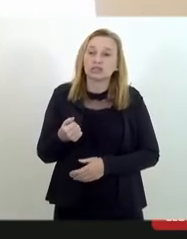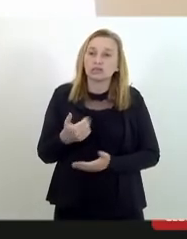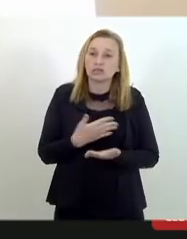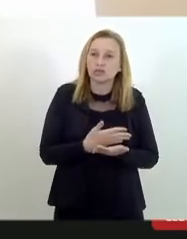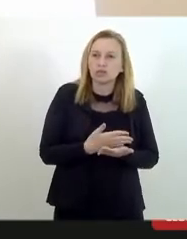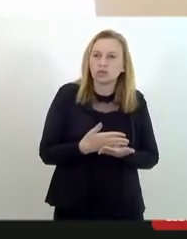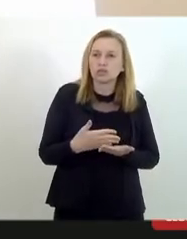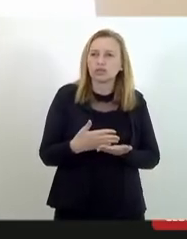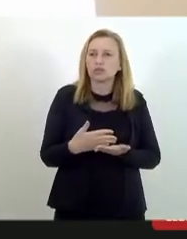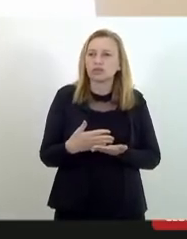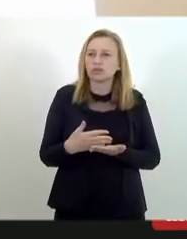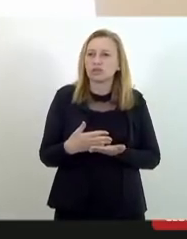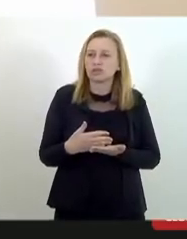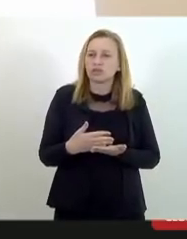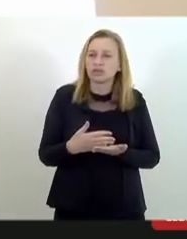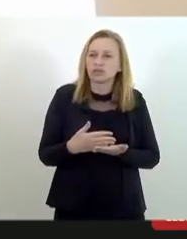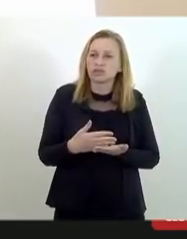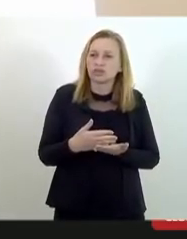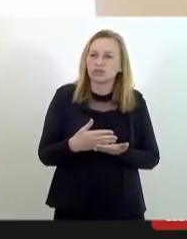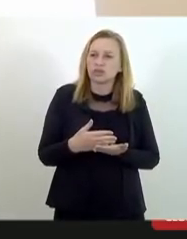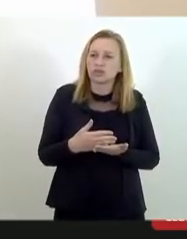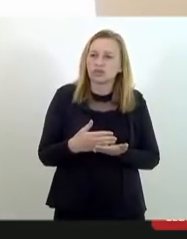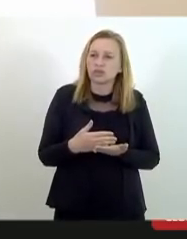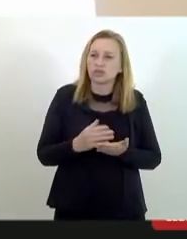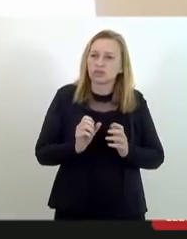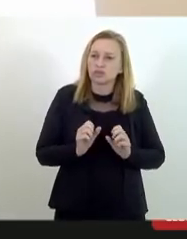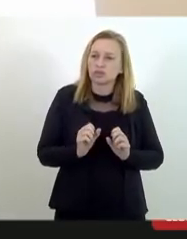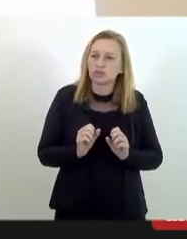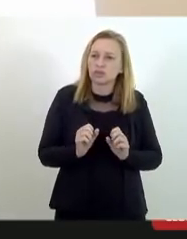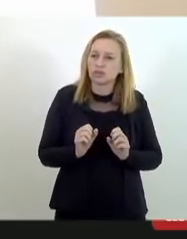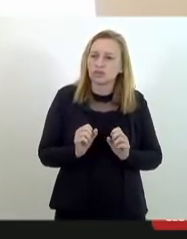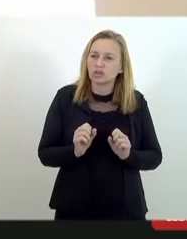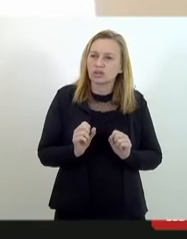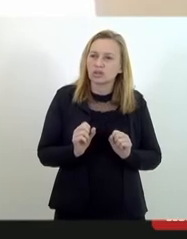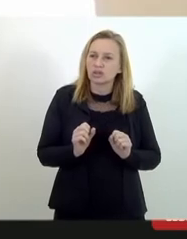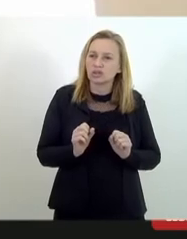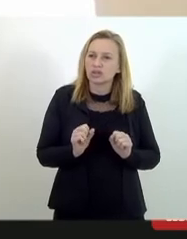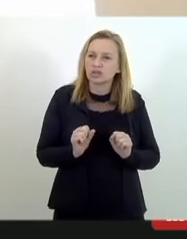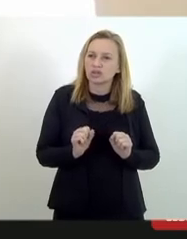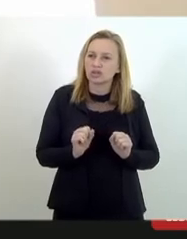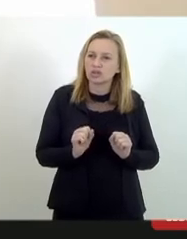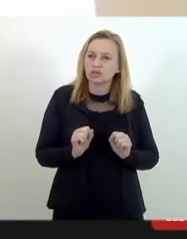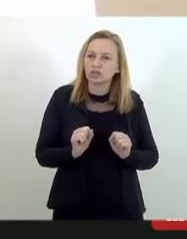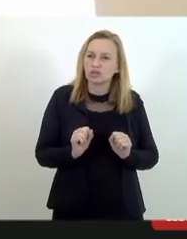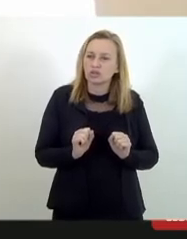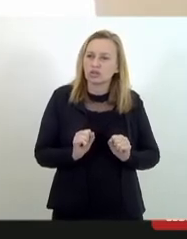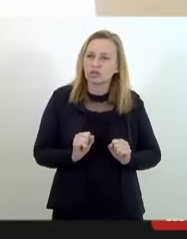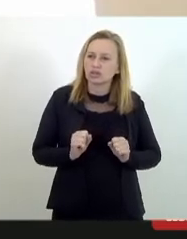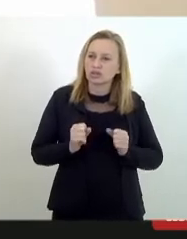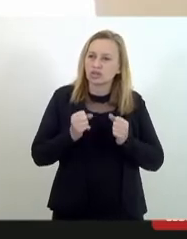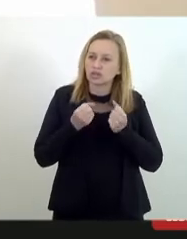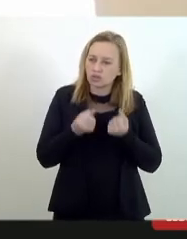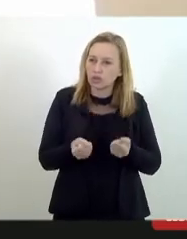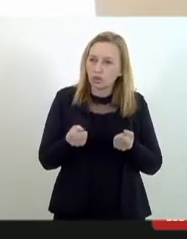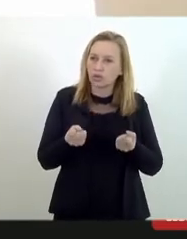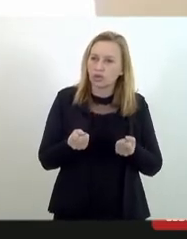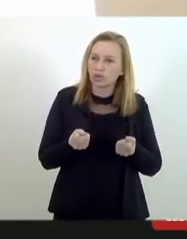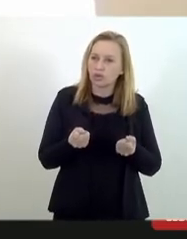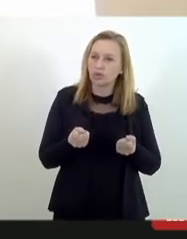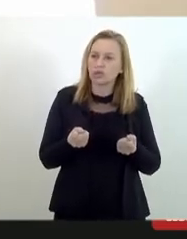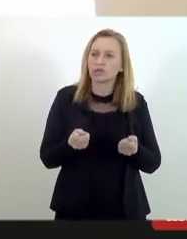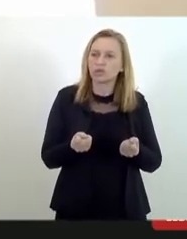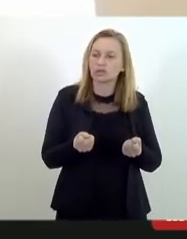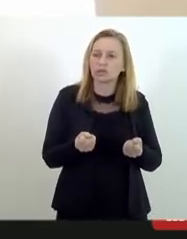perspectivas que buscam materializar e ainda manter essa postura que é fundada numa tradição